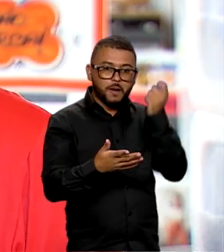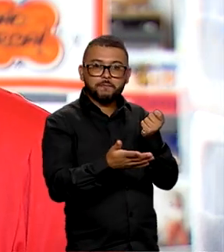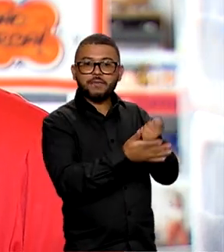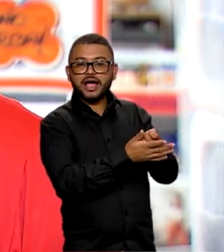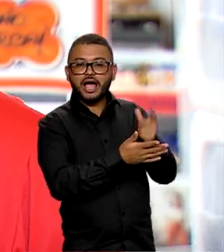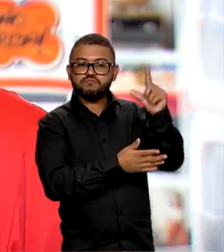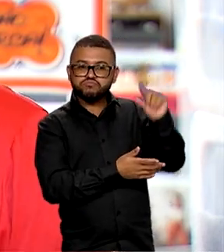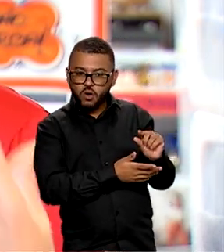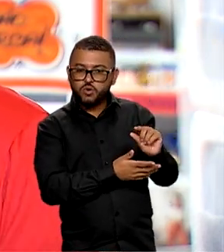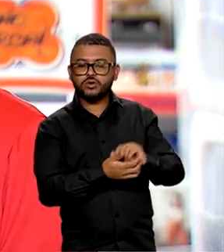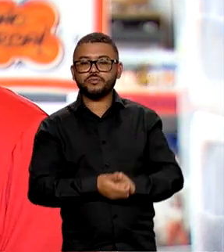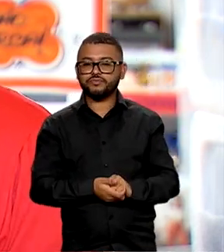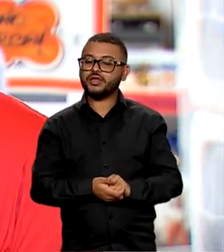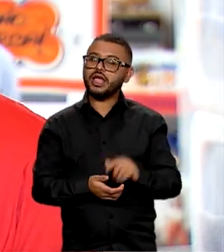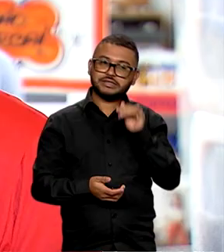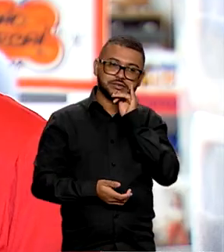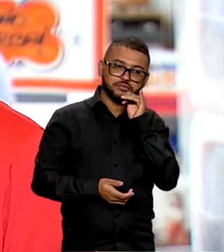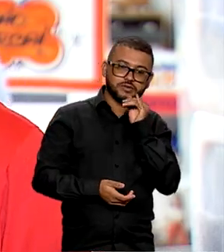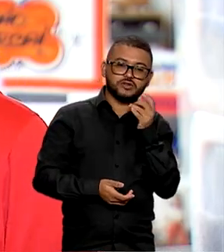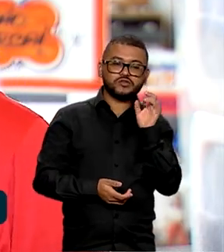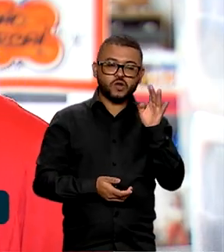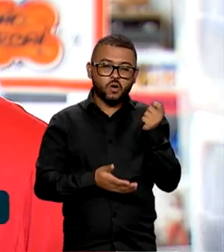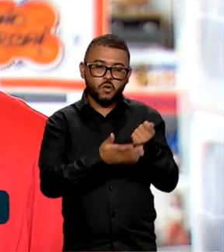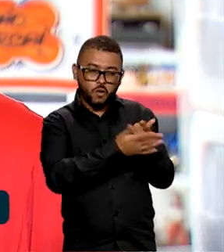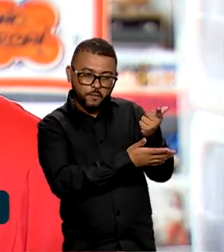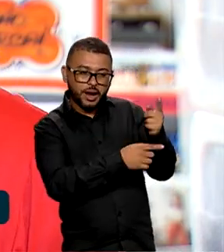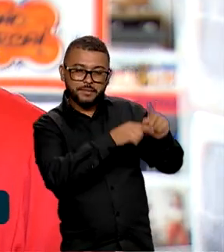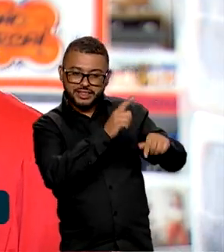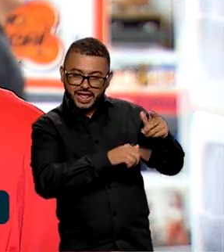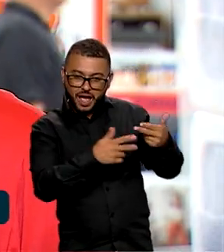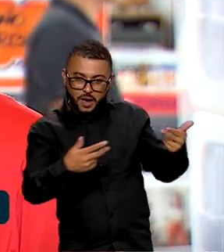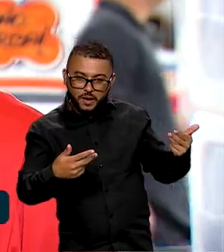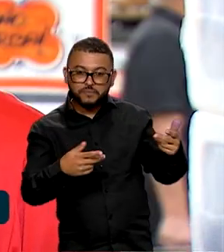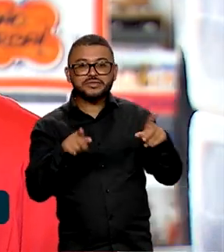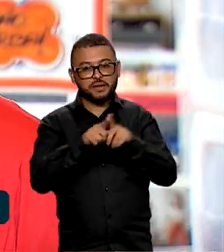menos. Menos não só no produto, mas também como na energia.